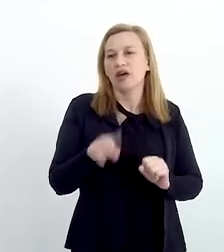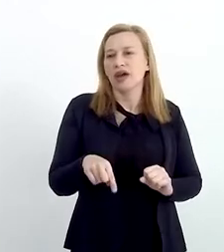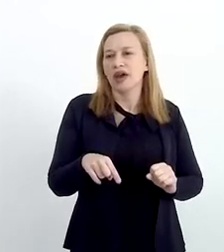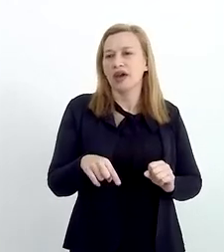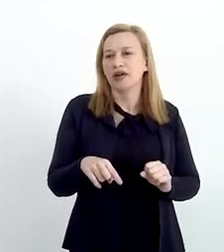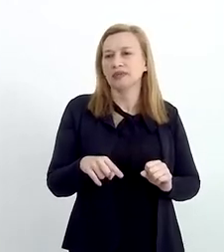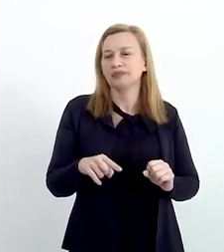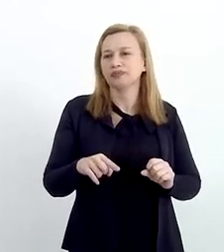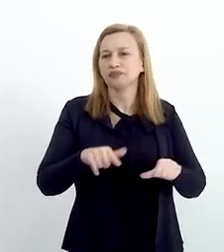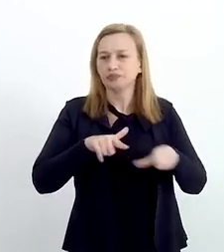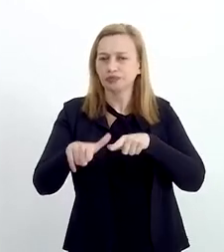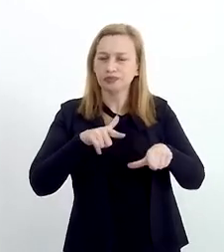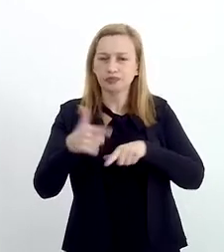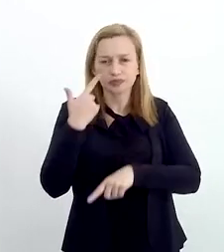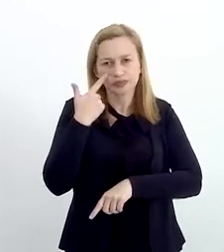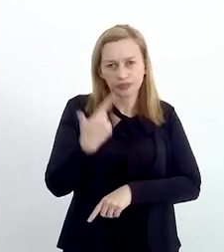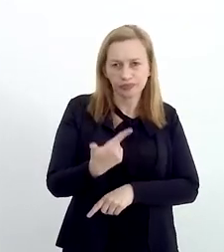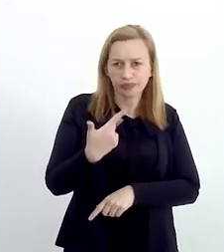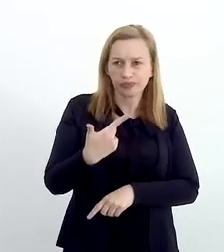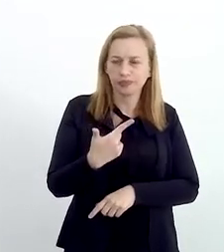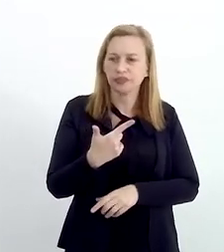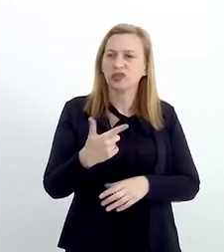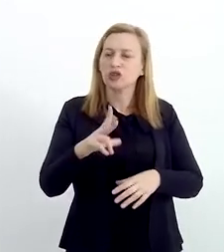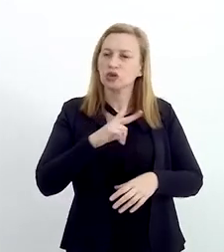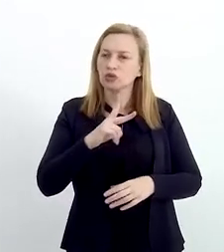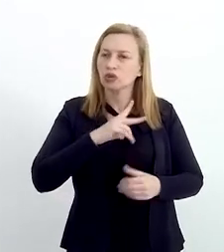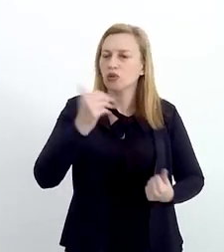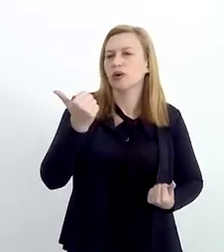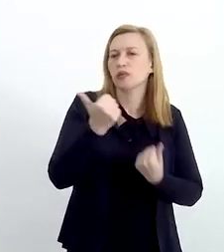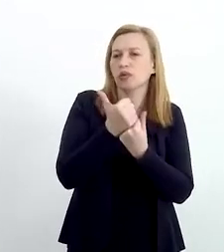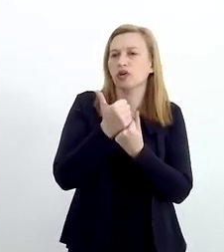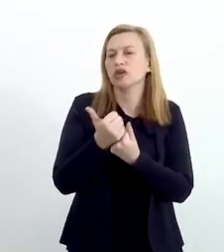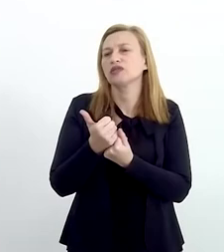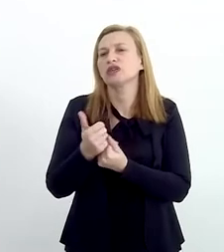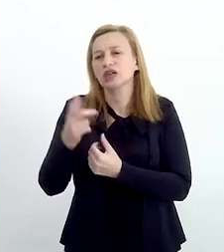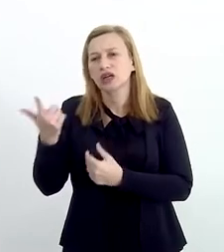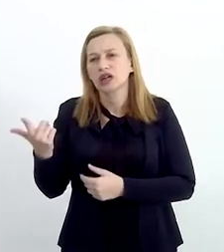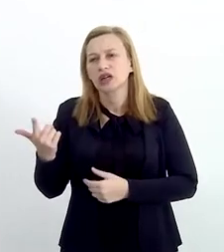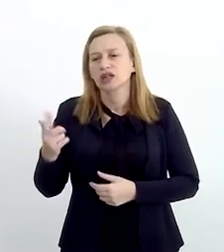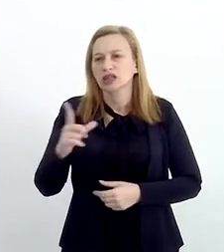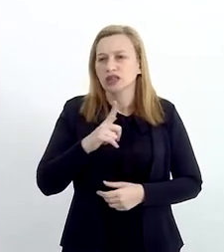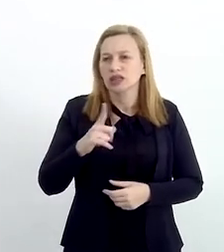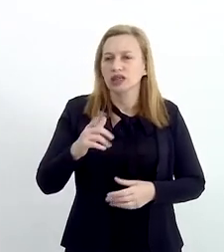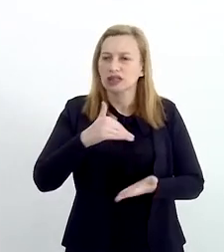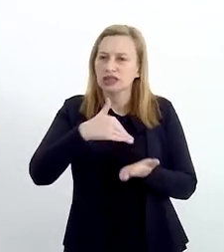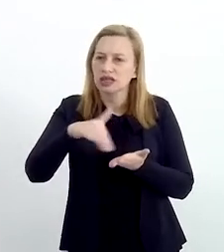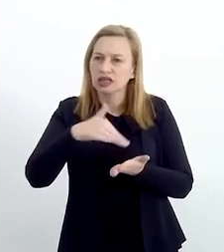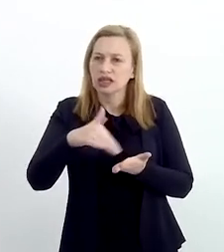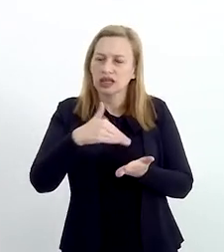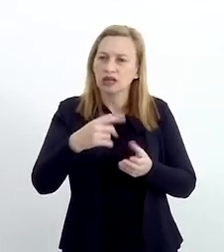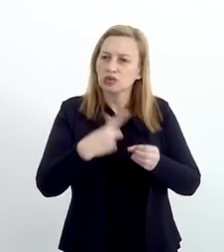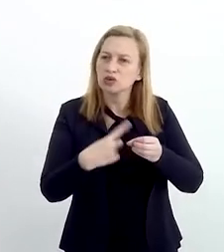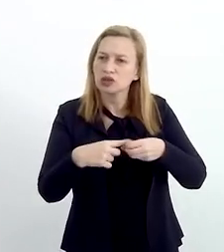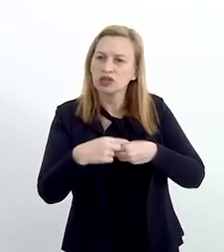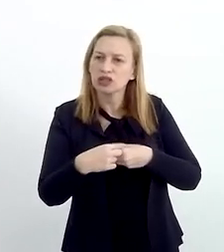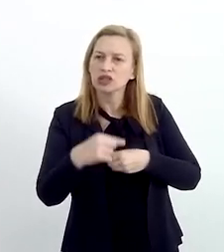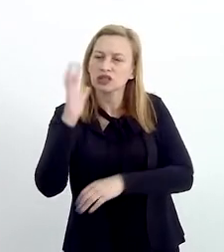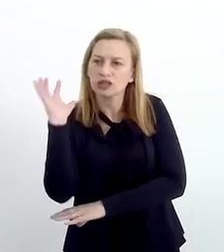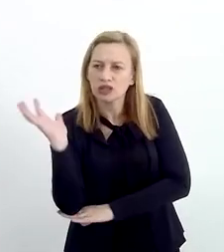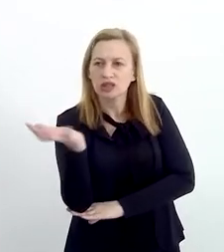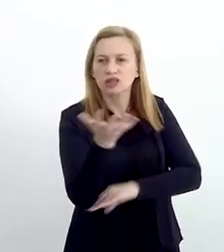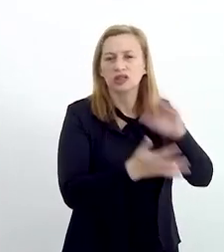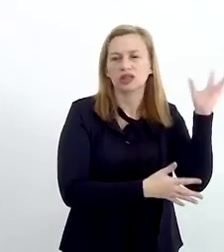segura. Essa é uma dinâmica que a gente tem visto a partir do próprio apoio que a gente vem recebendo da